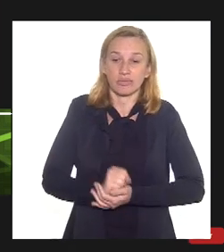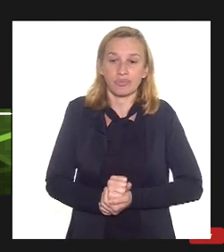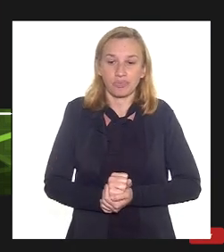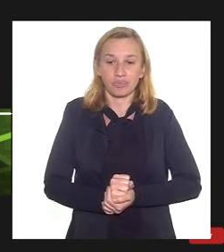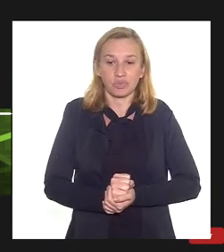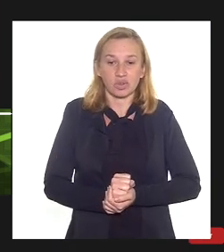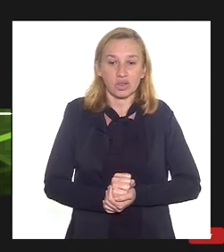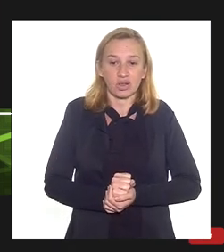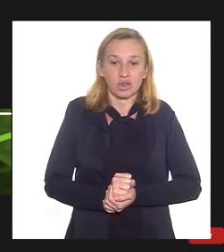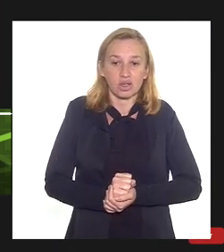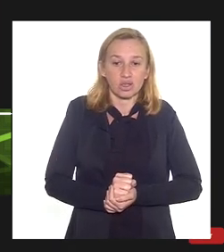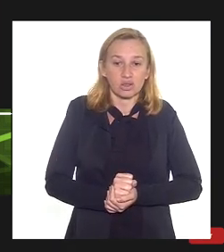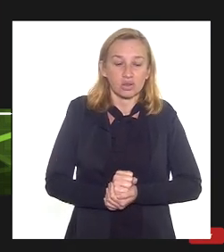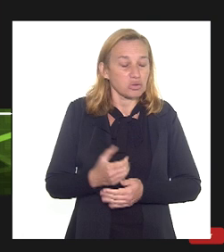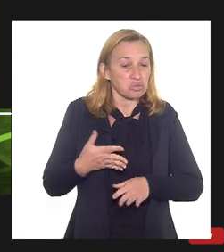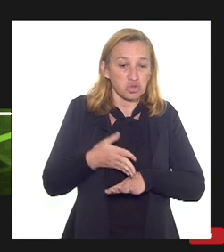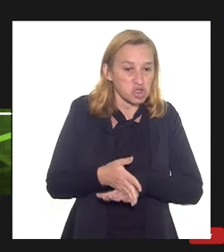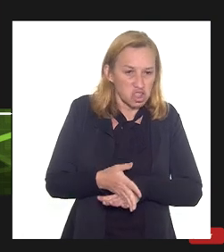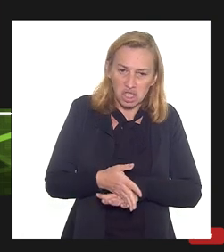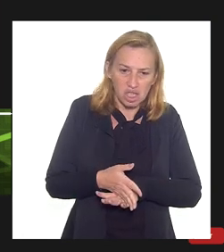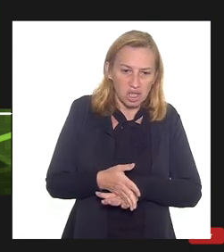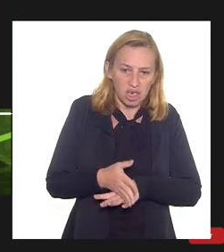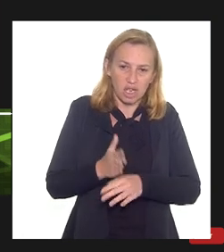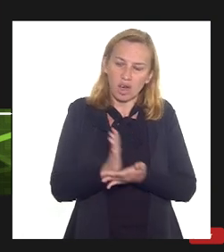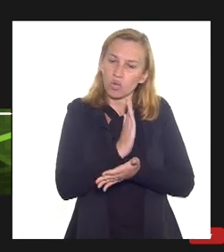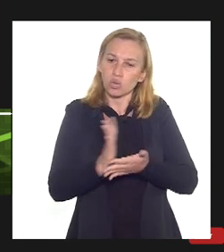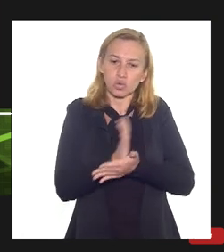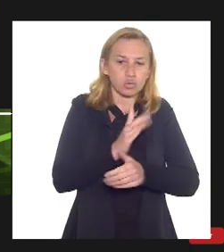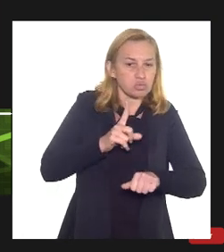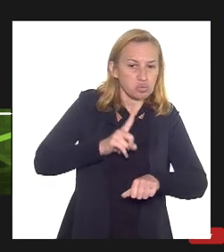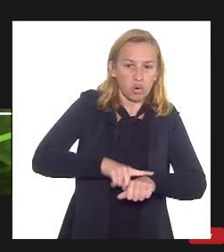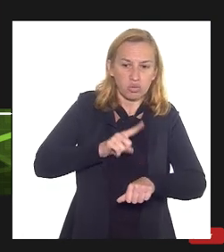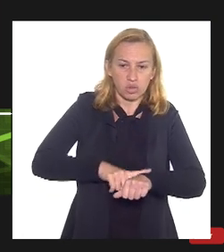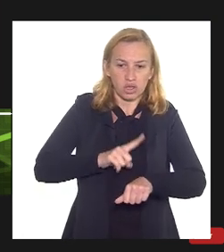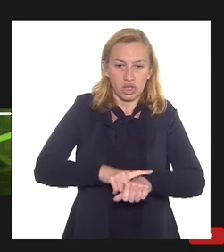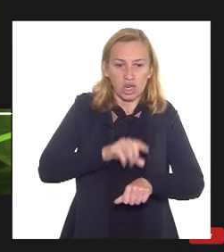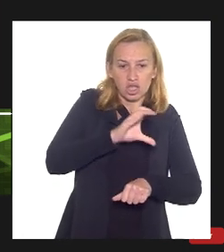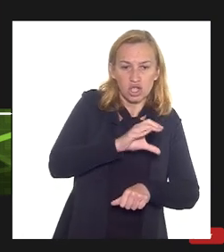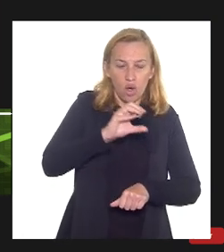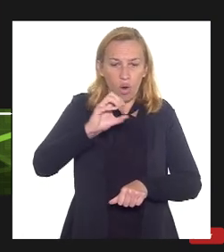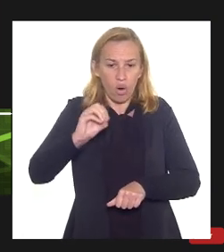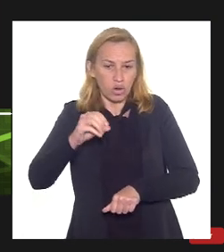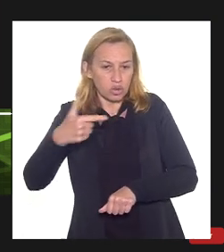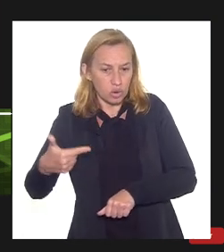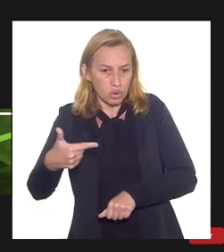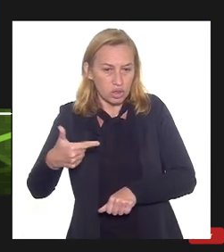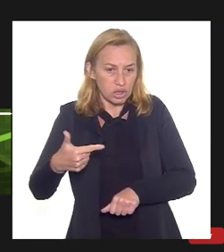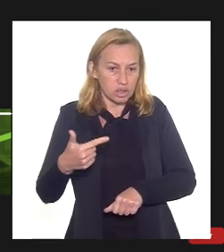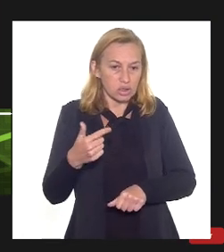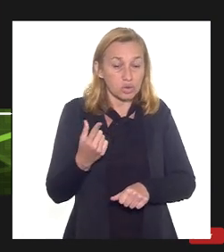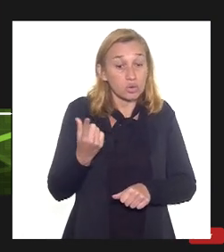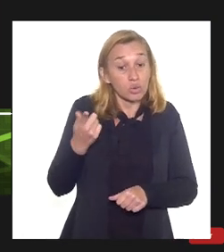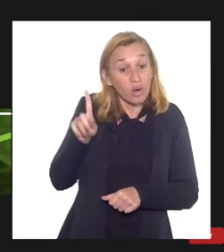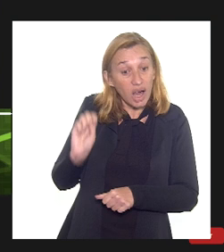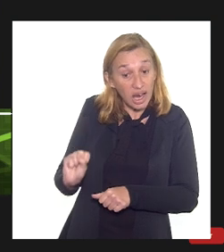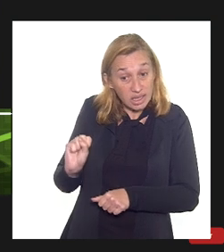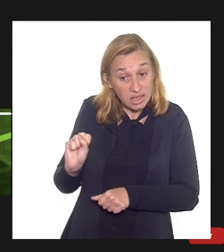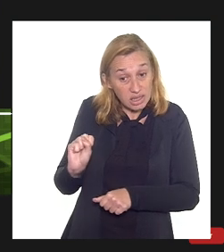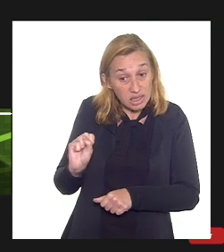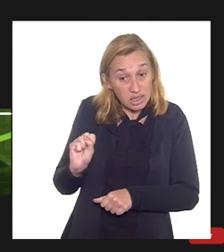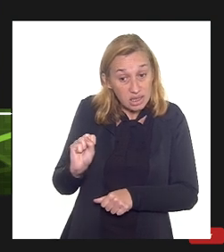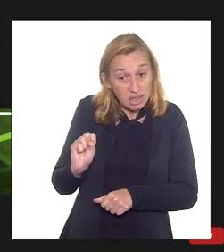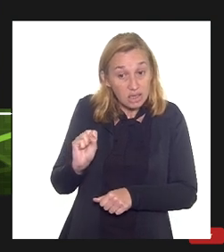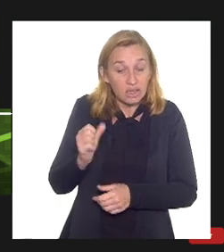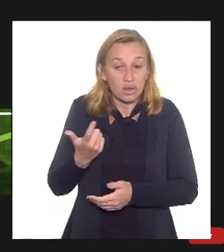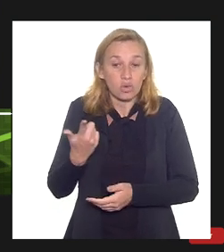então chega em alguns momentos vai chegar lá em Tupi a 40% de CO2 porque eu vou exportando esse gás e o gás